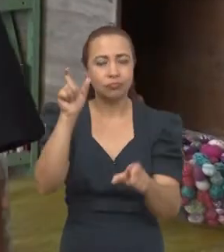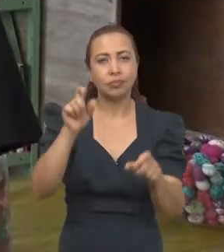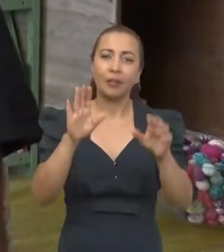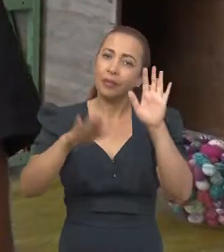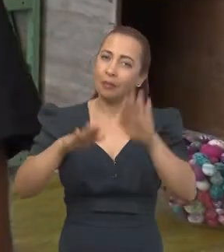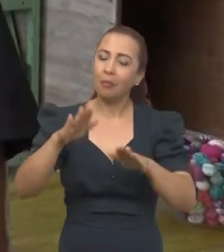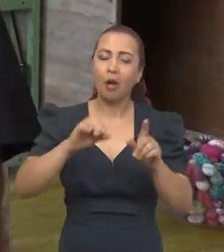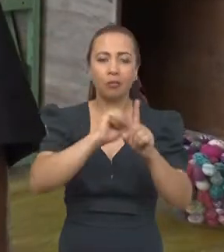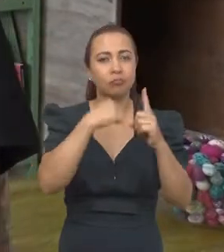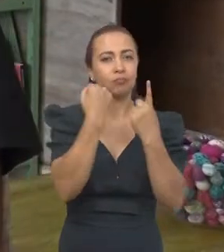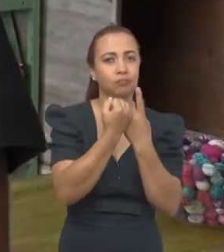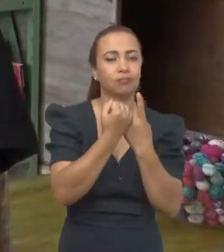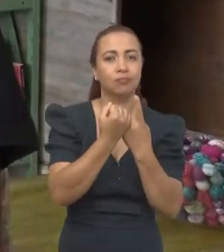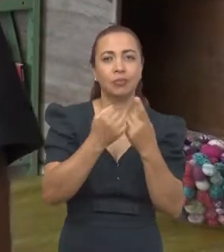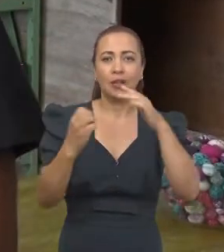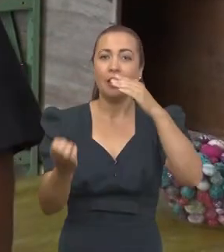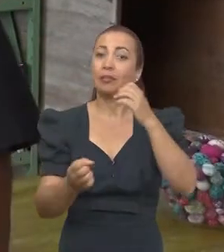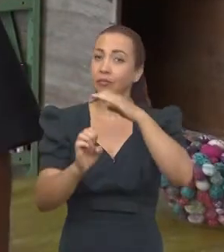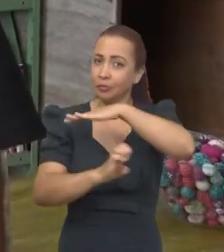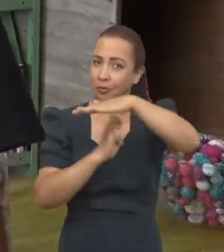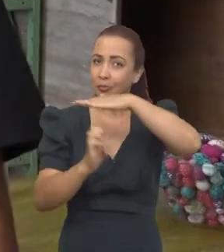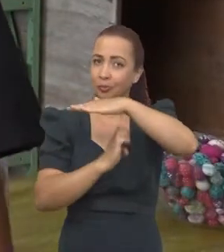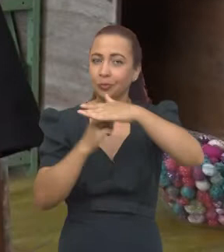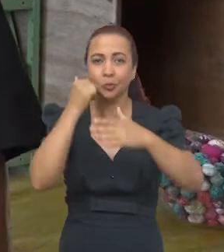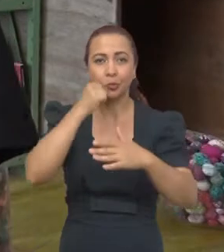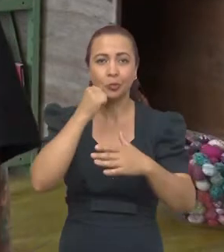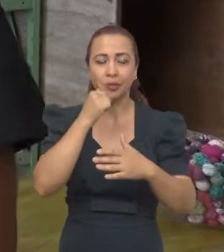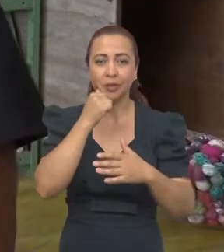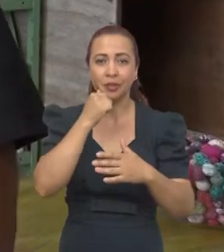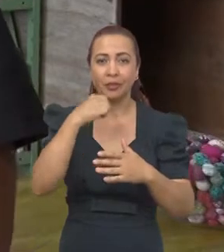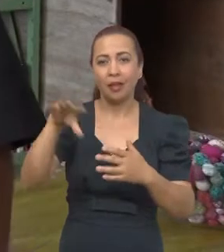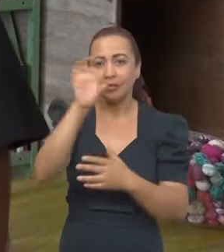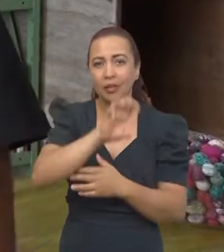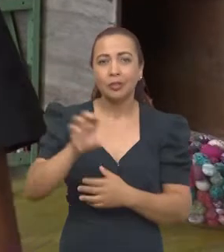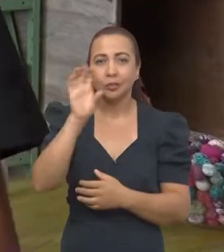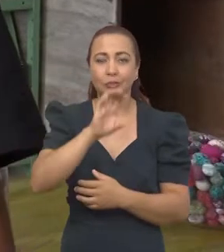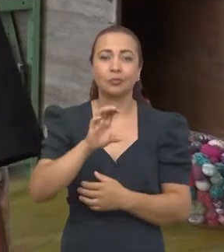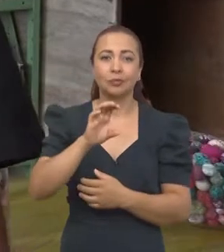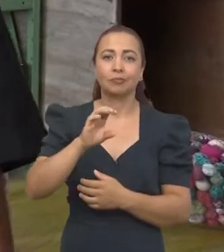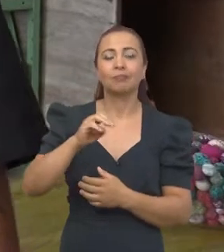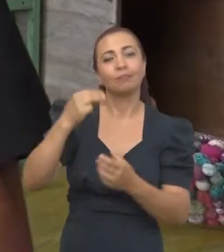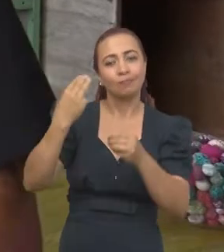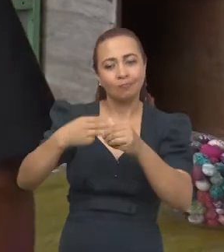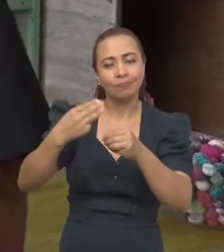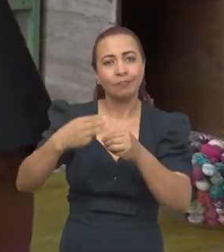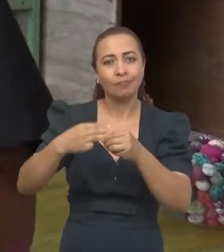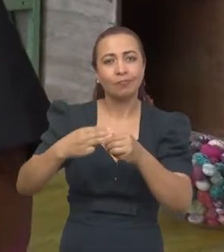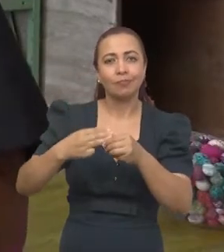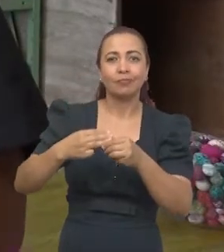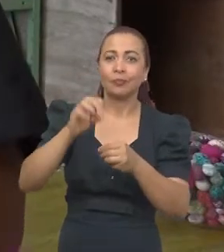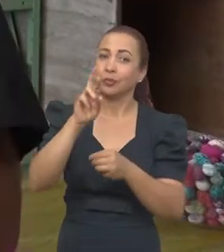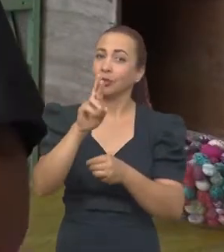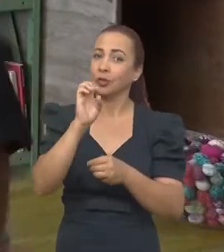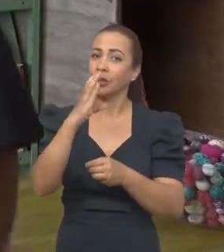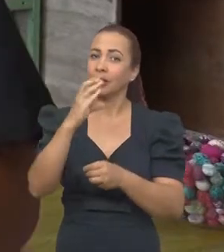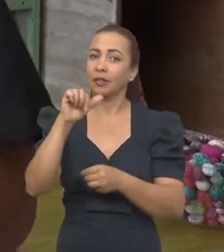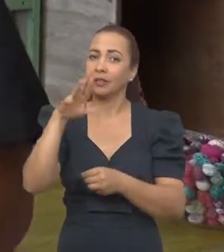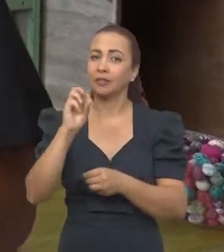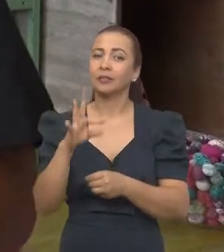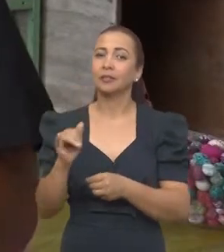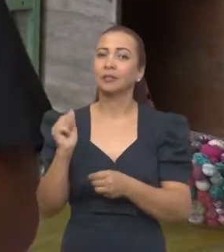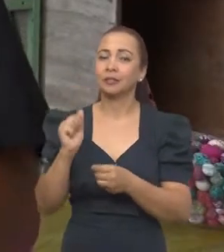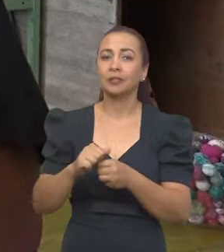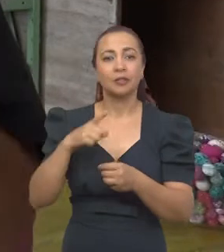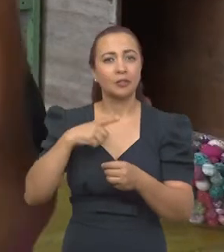socioeconômico das afroempreendedoras da economia criativa da região metropolitana do Recife. Então, a gente teve o recorte,